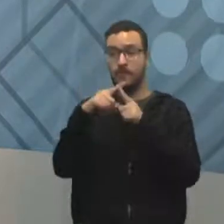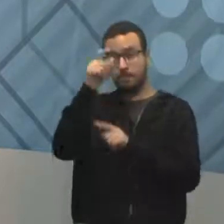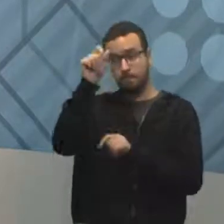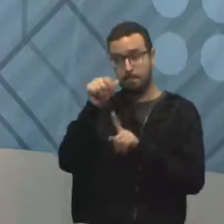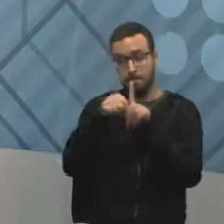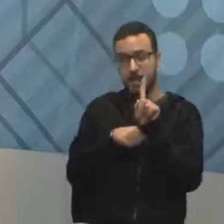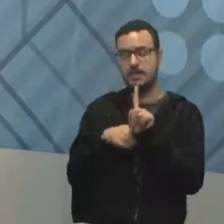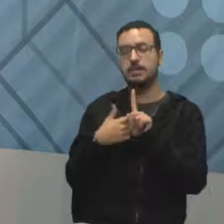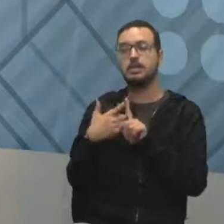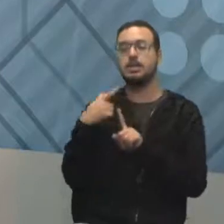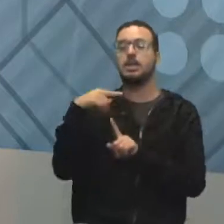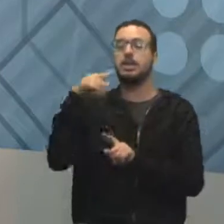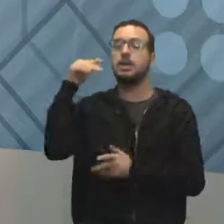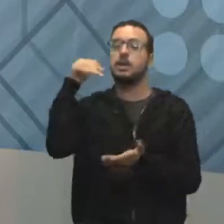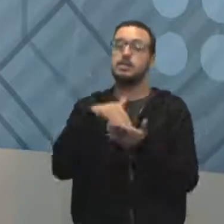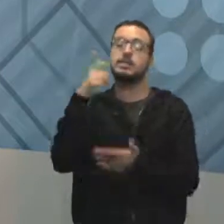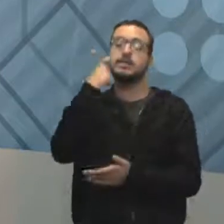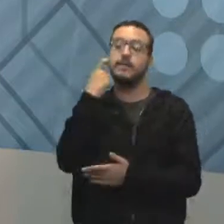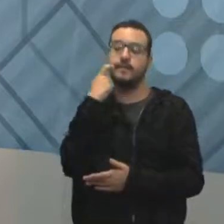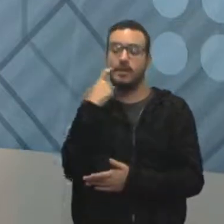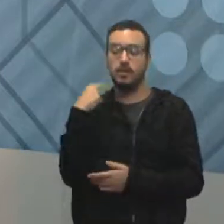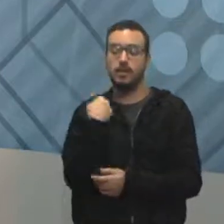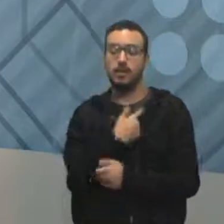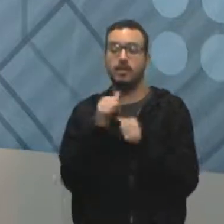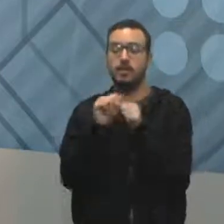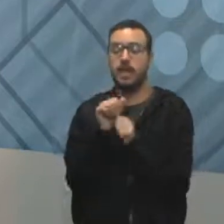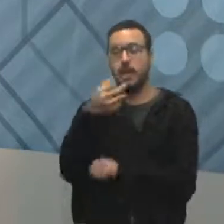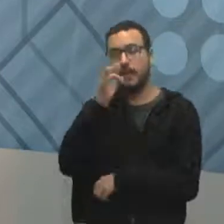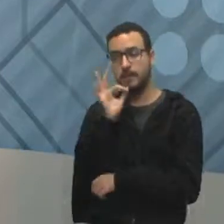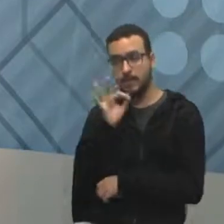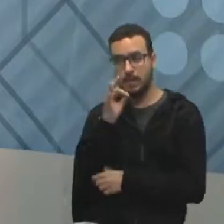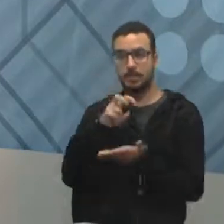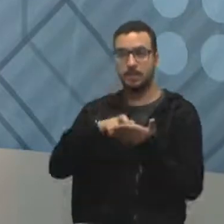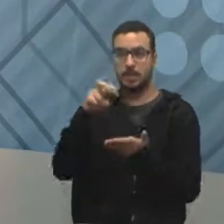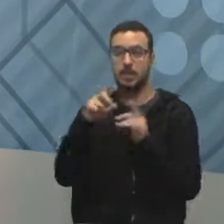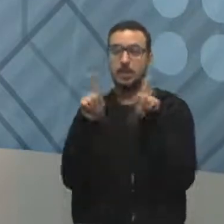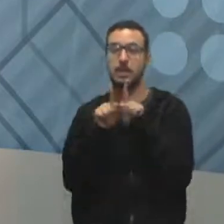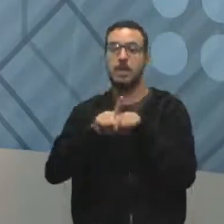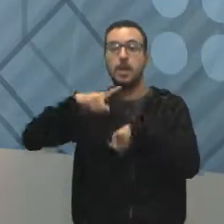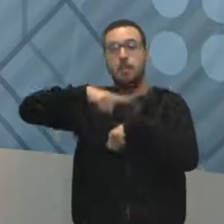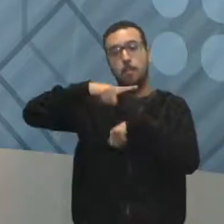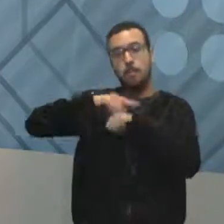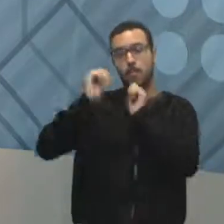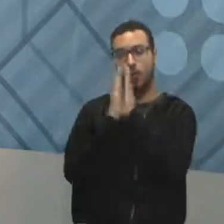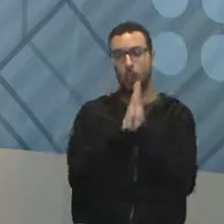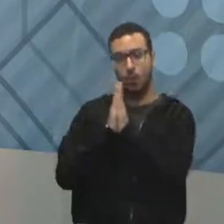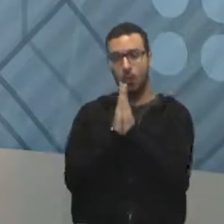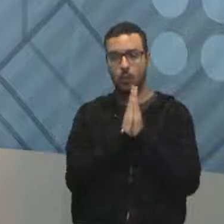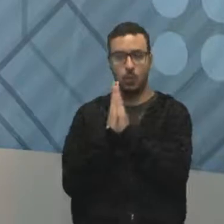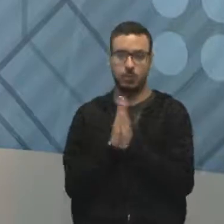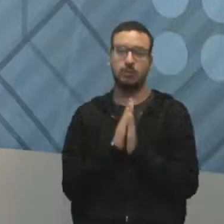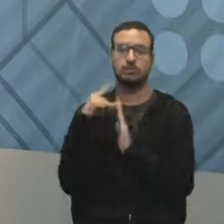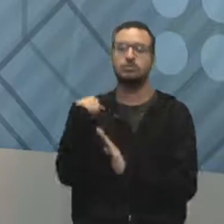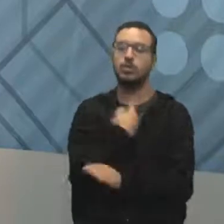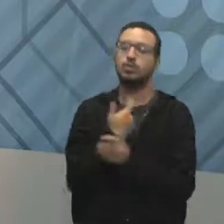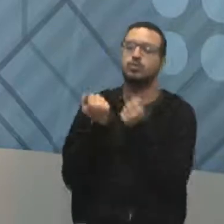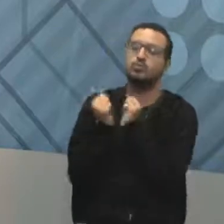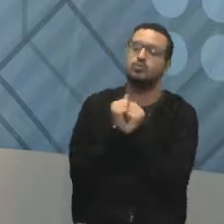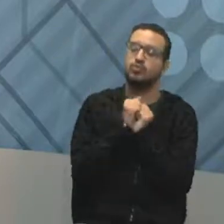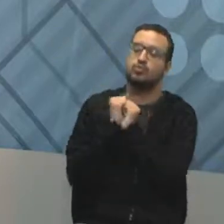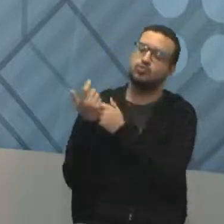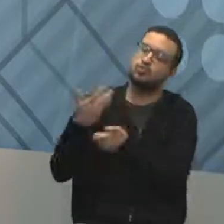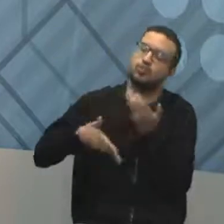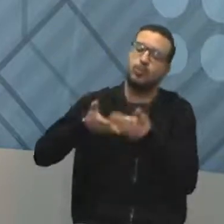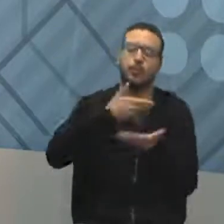É, na última sexta-feira do mês, um café da manhã e um momento de oração. Para a gente confraternizar, para até cantar